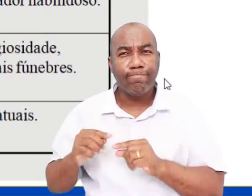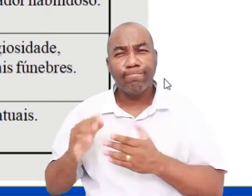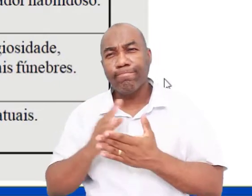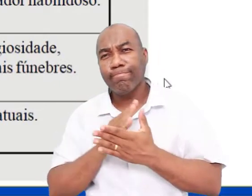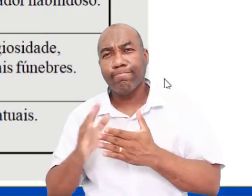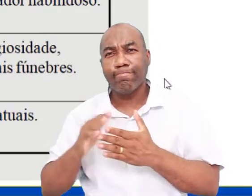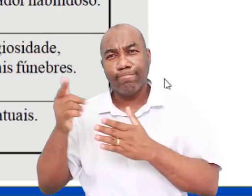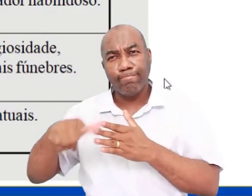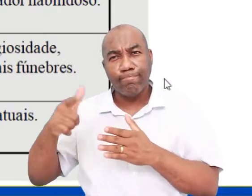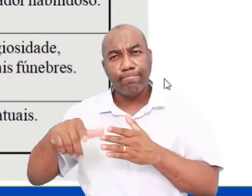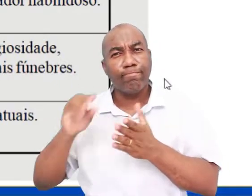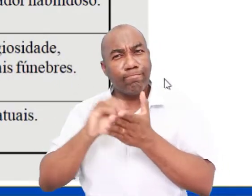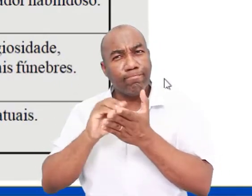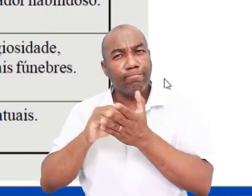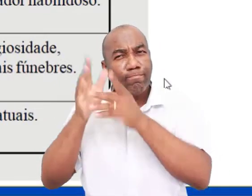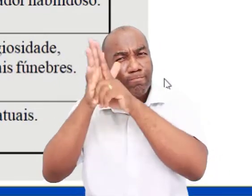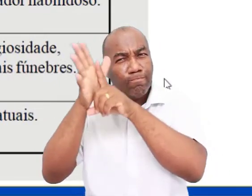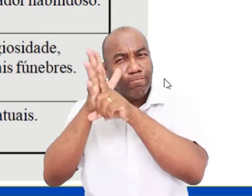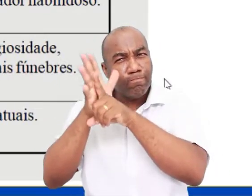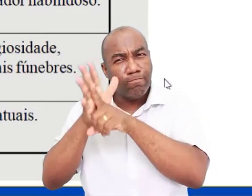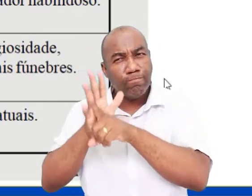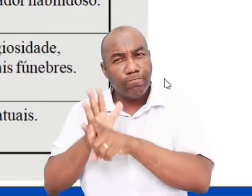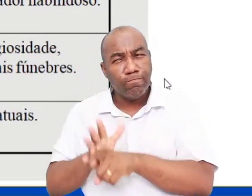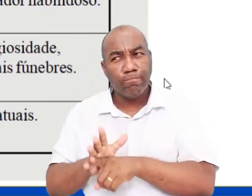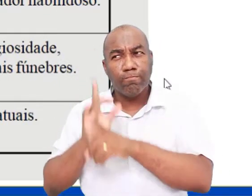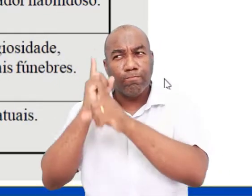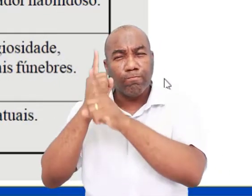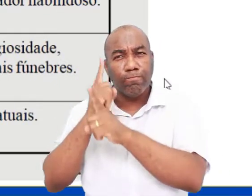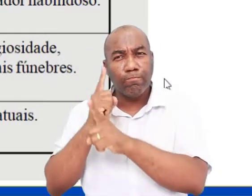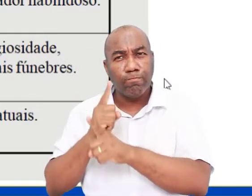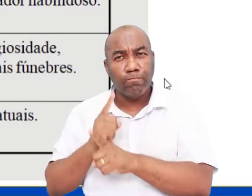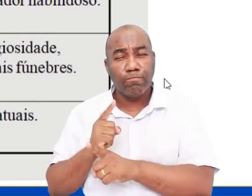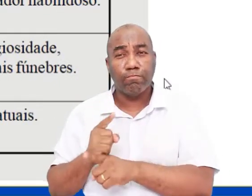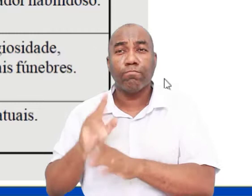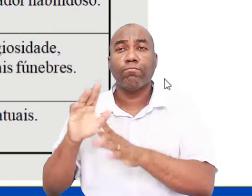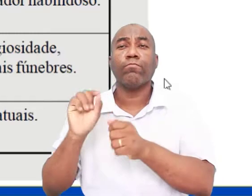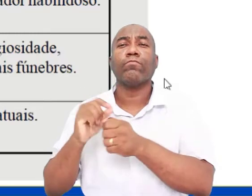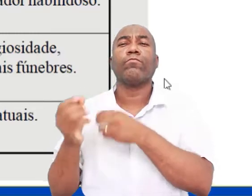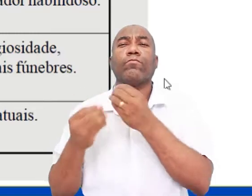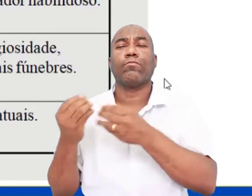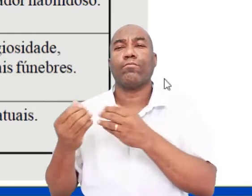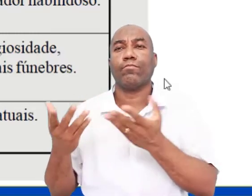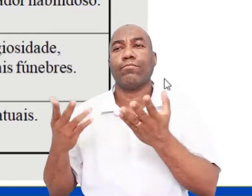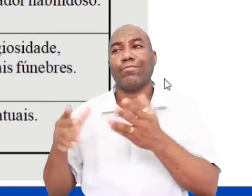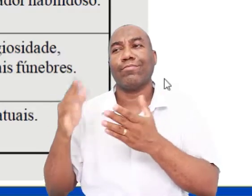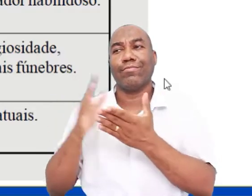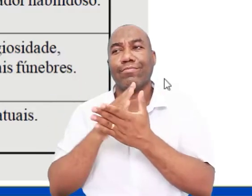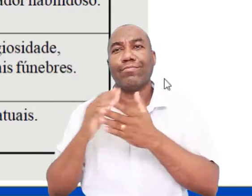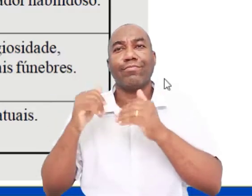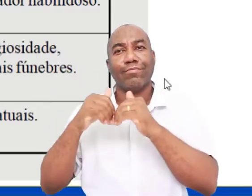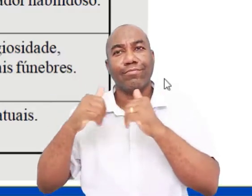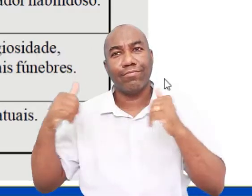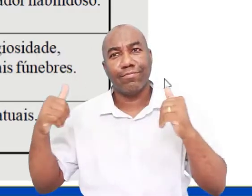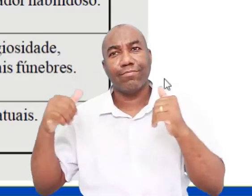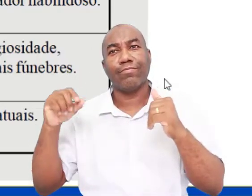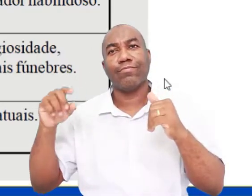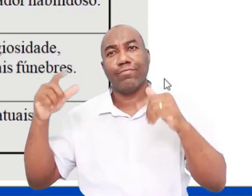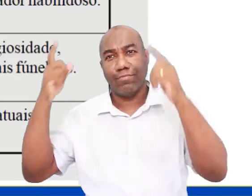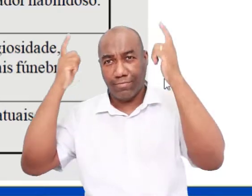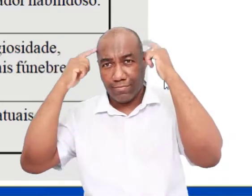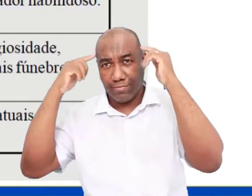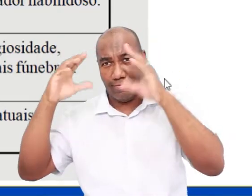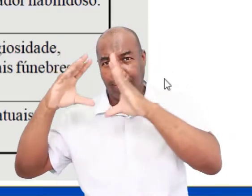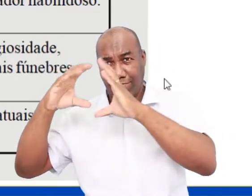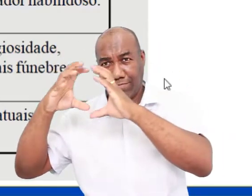O Australopithecus, ele é o hominídeo, né? Ele já se diferencia dos macacos. Por quê? Porque ele já tem um cérebro bem maior